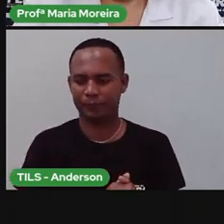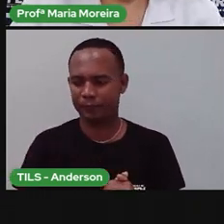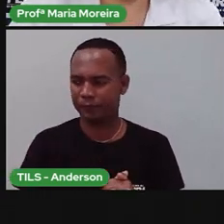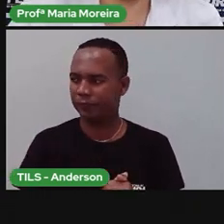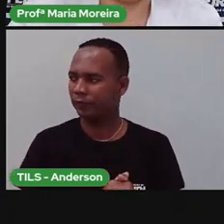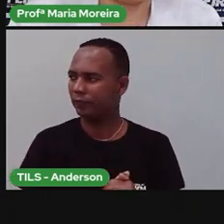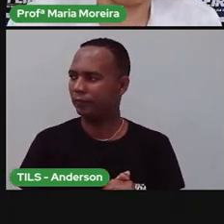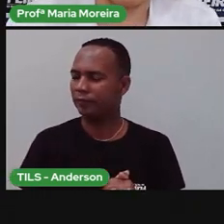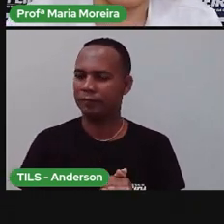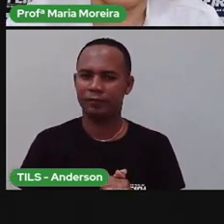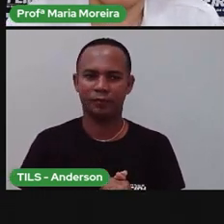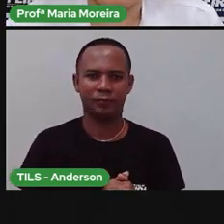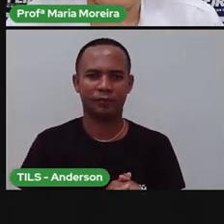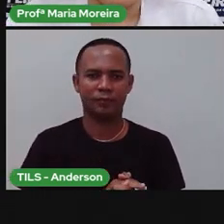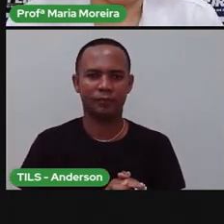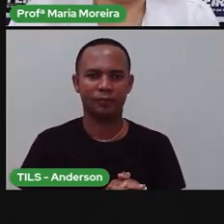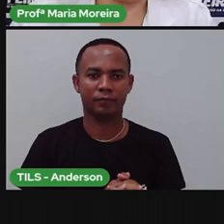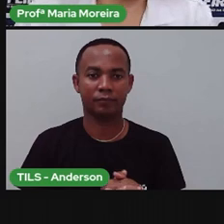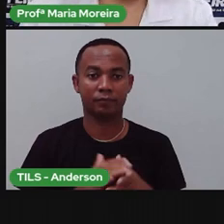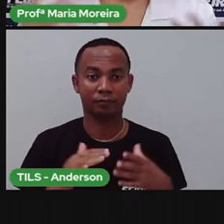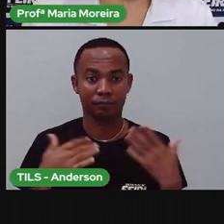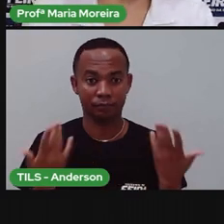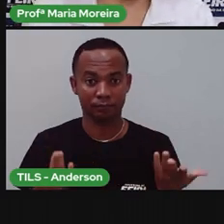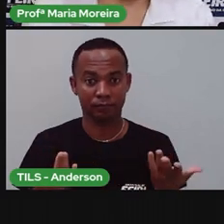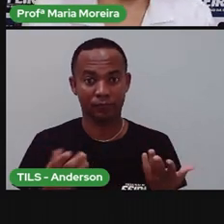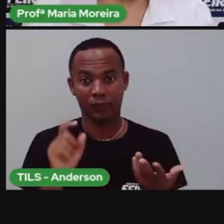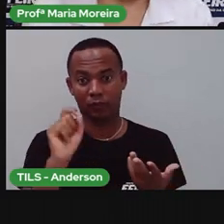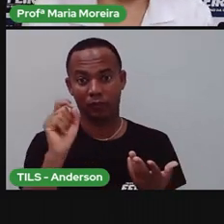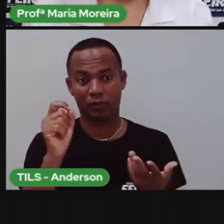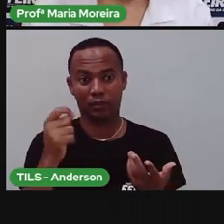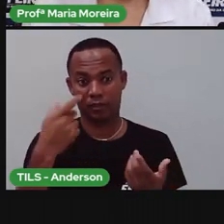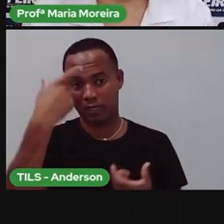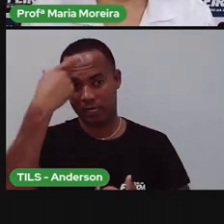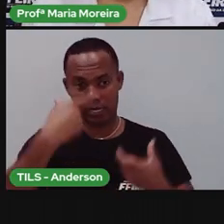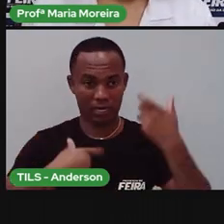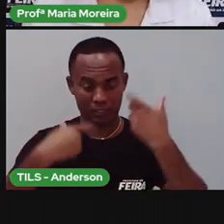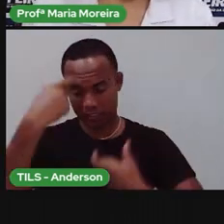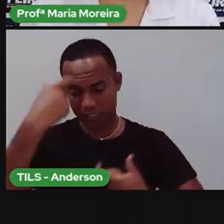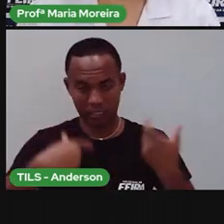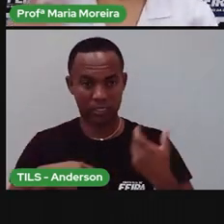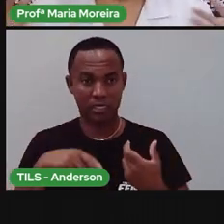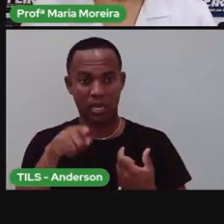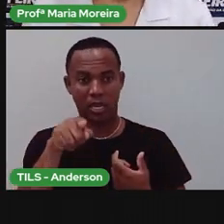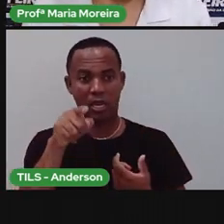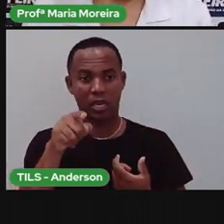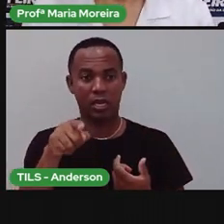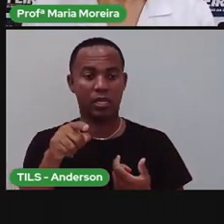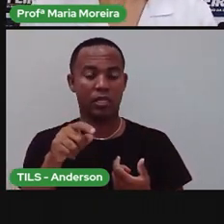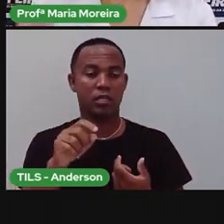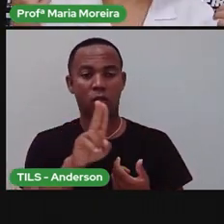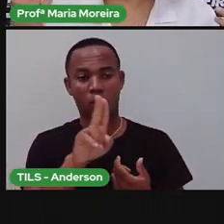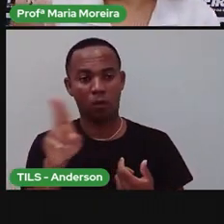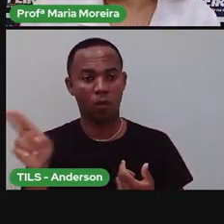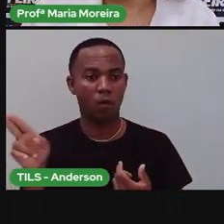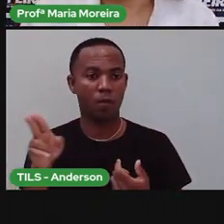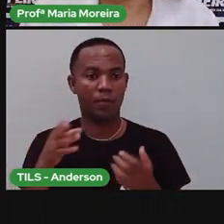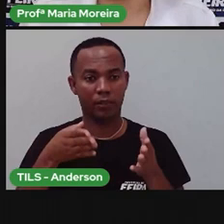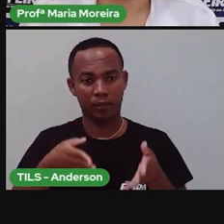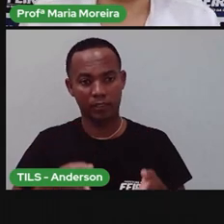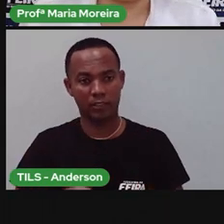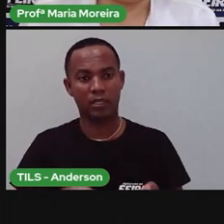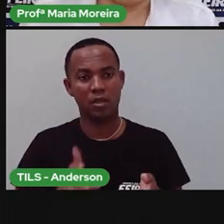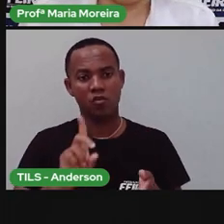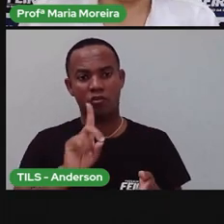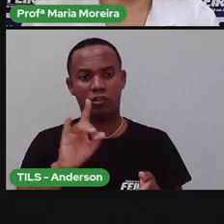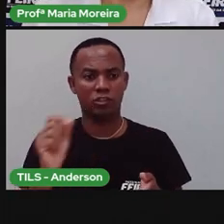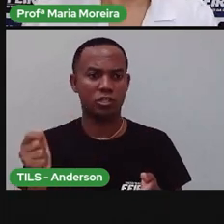Ui? Quase eu derrubo as coisas aqui. Então, essas seriam as nossas características. Então, eu iria dizer, olha, eu sou Maria, eu nasci no dia tal,